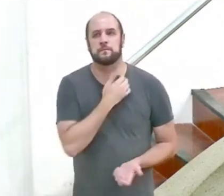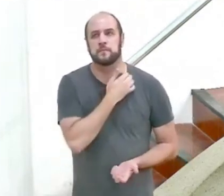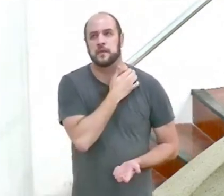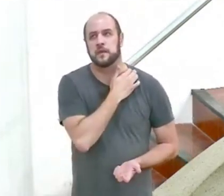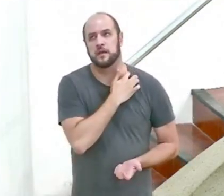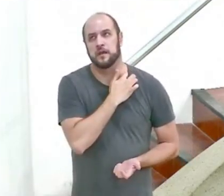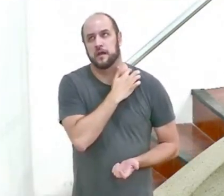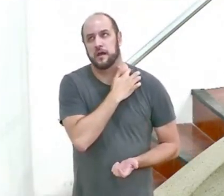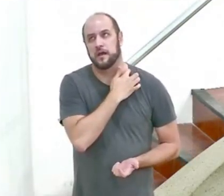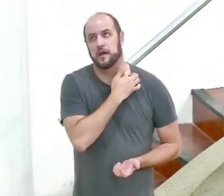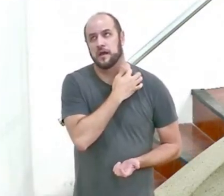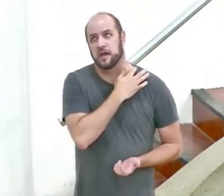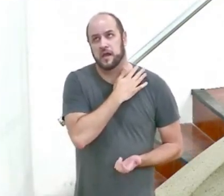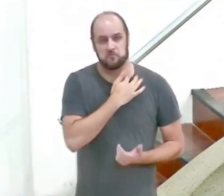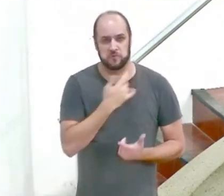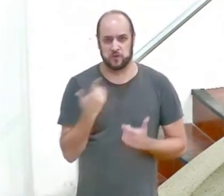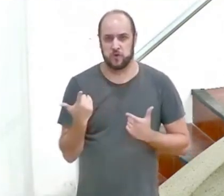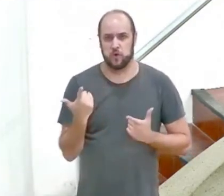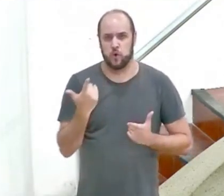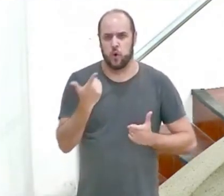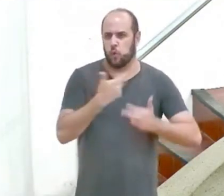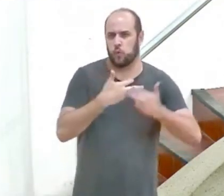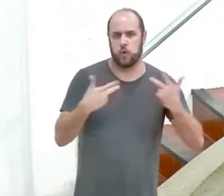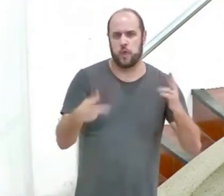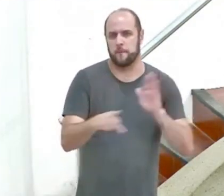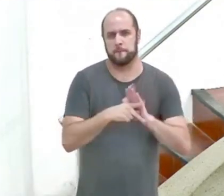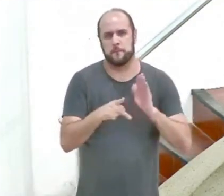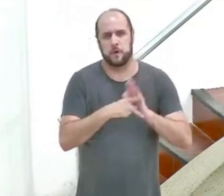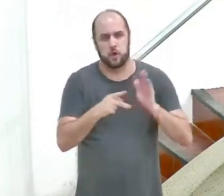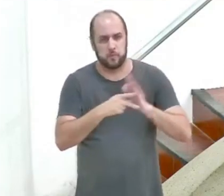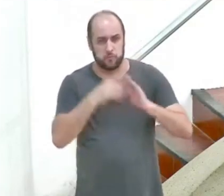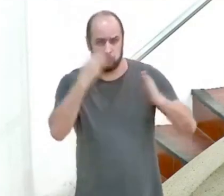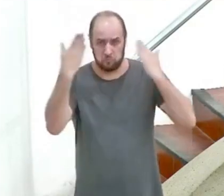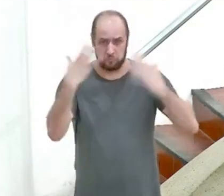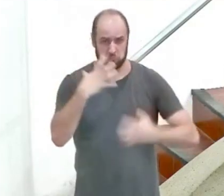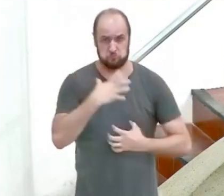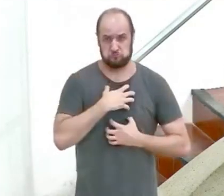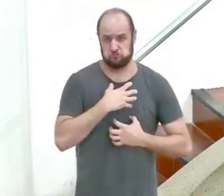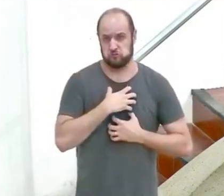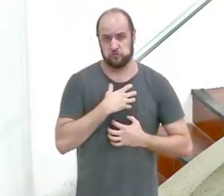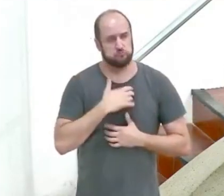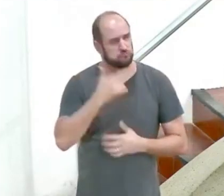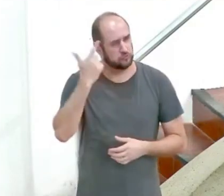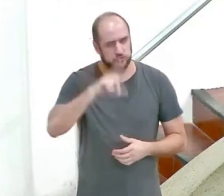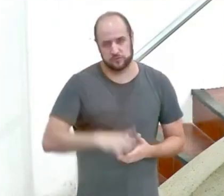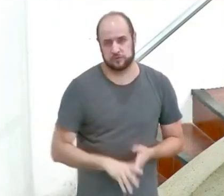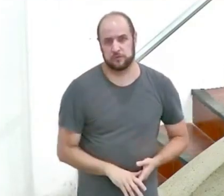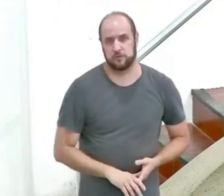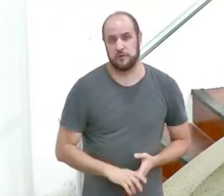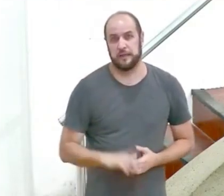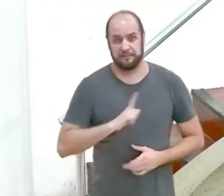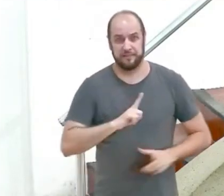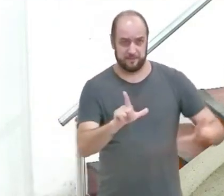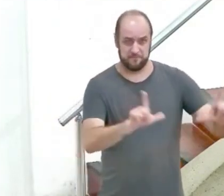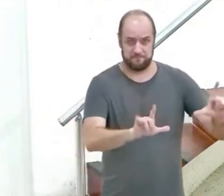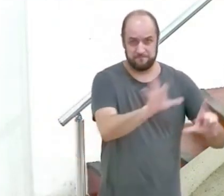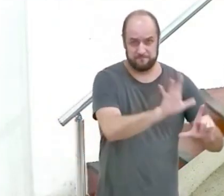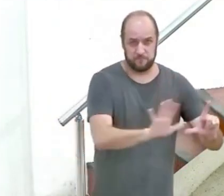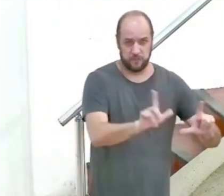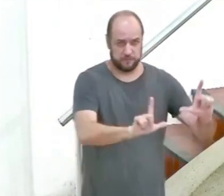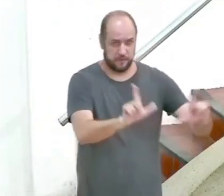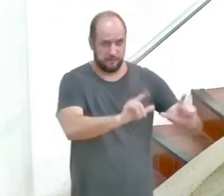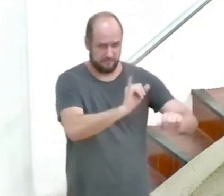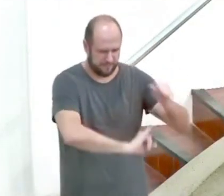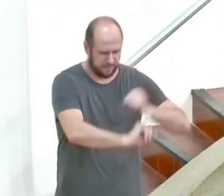técnicas comportamentais não resolverão o seu problema. Não adianta instalar um bloqueador de sites adultos no seu computador ou no seu